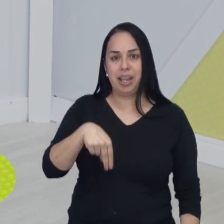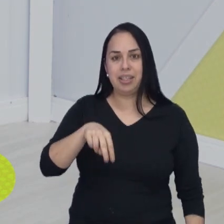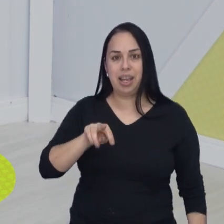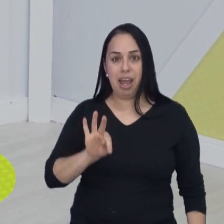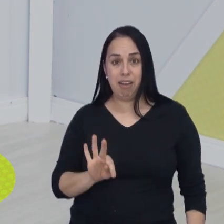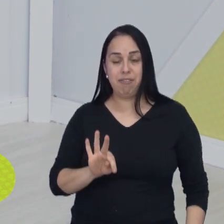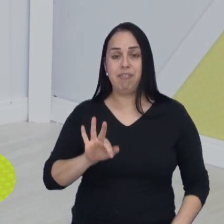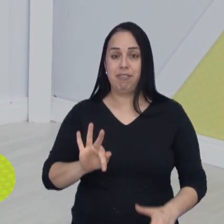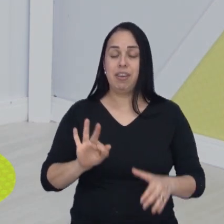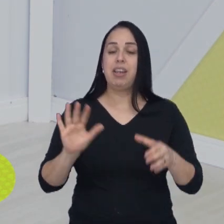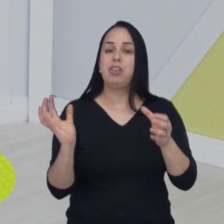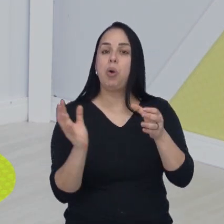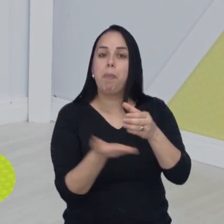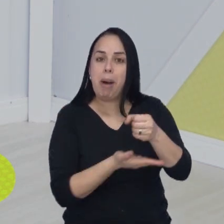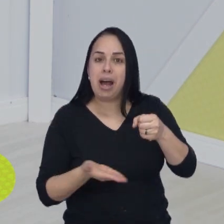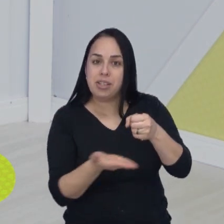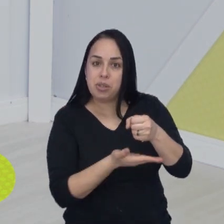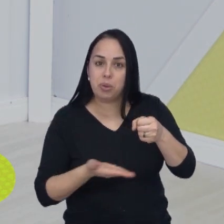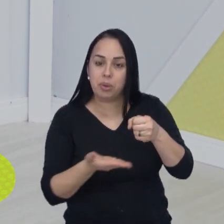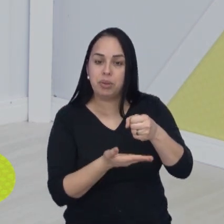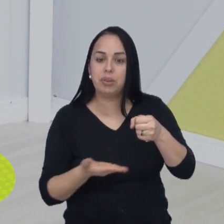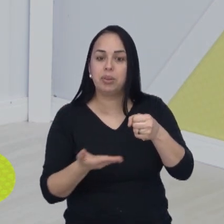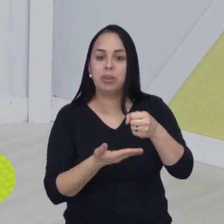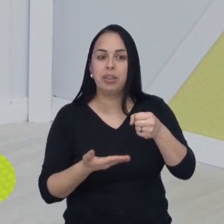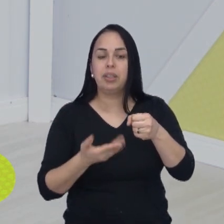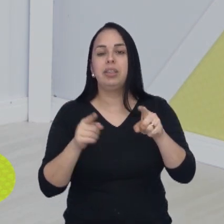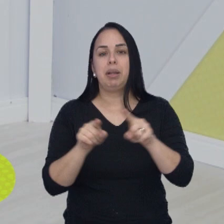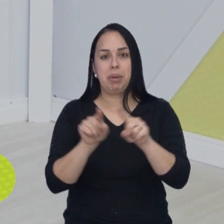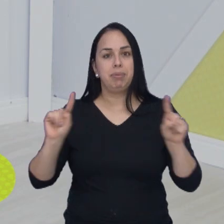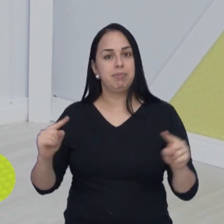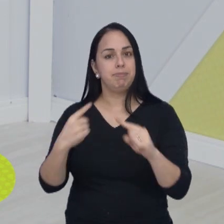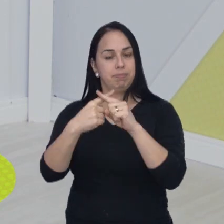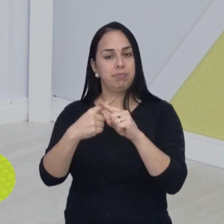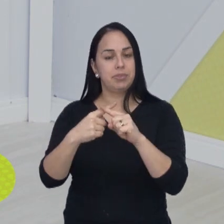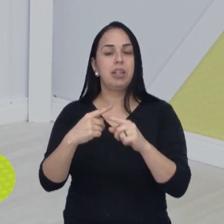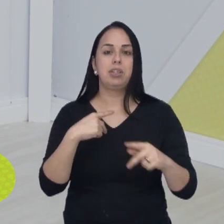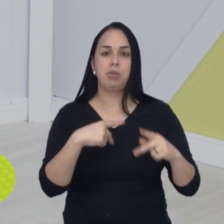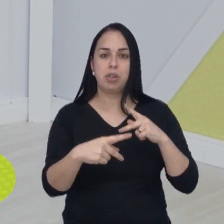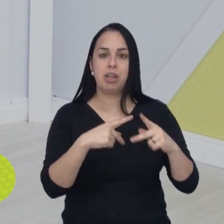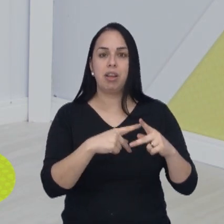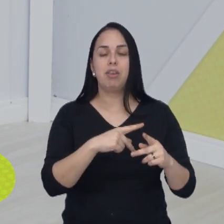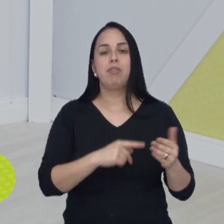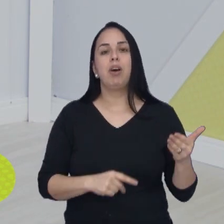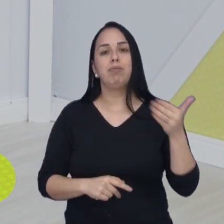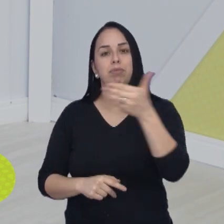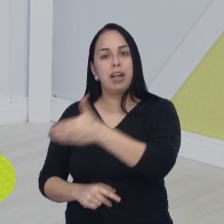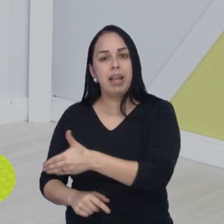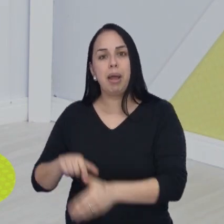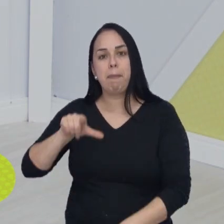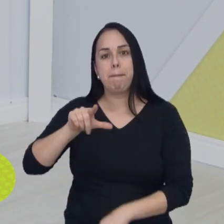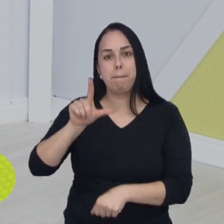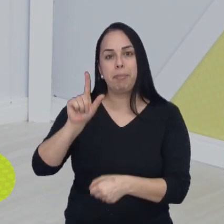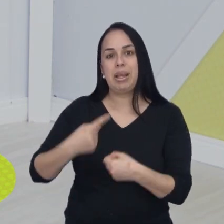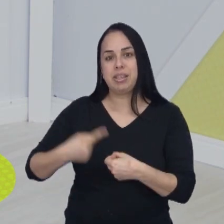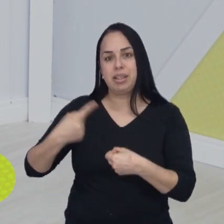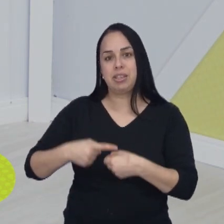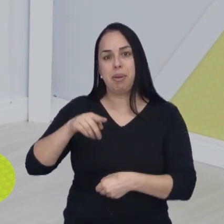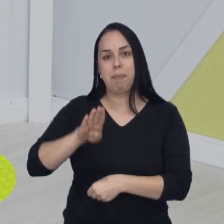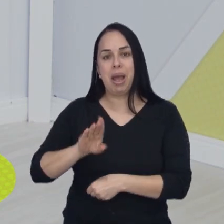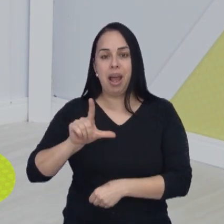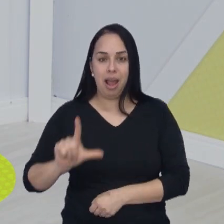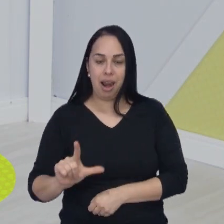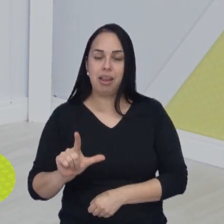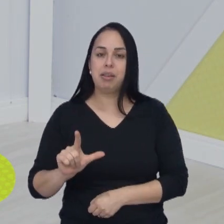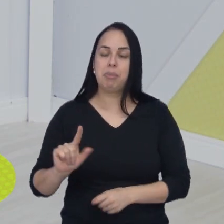aí da Liga Nacional Sub-20 da competição. São José foi até Blumenau para enfrentar os donos da